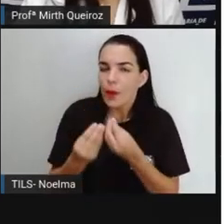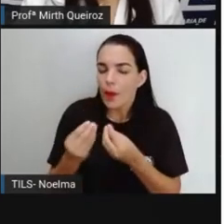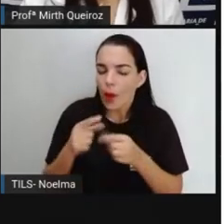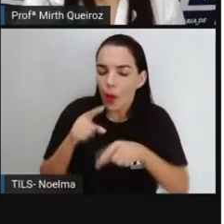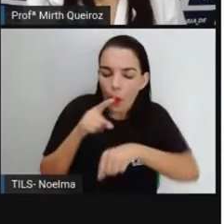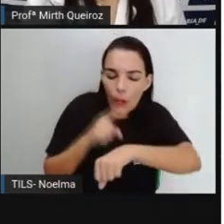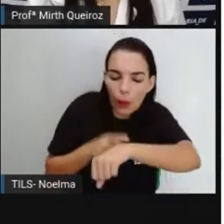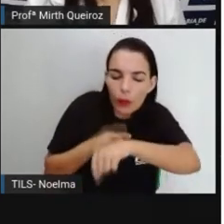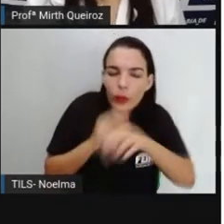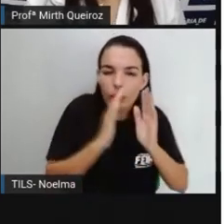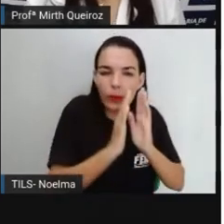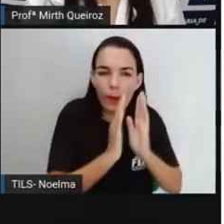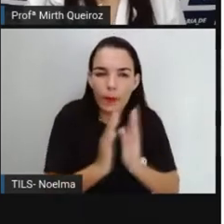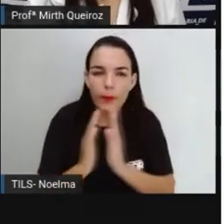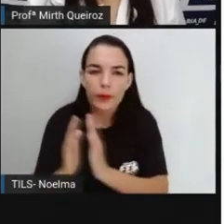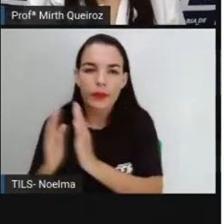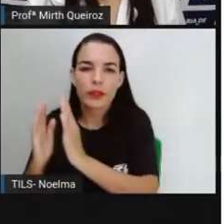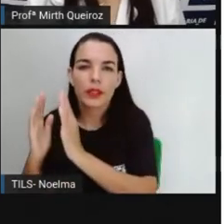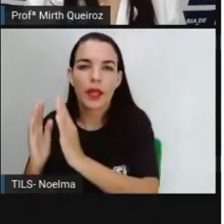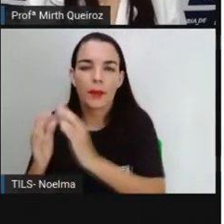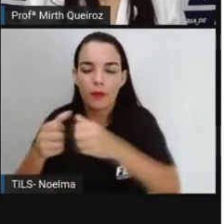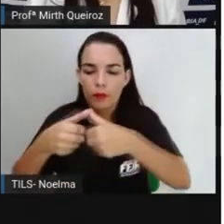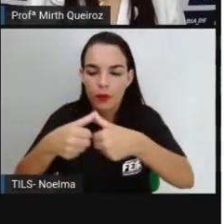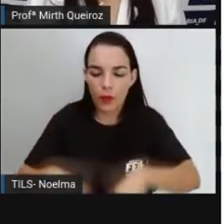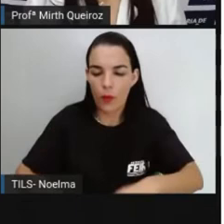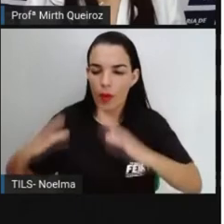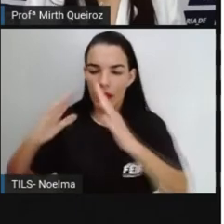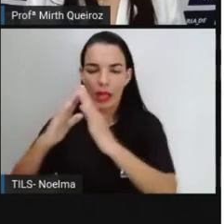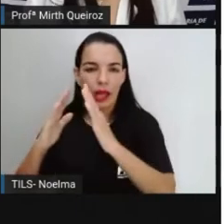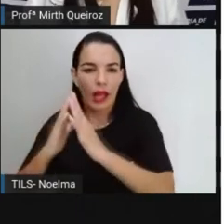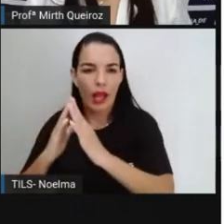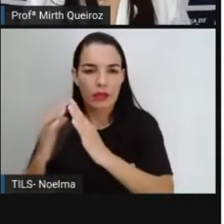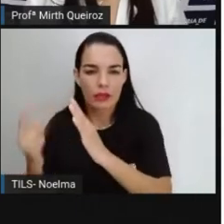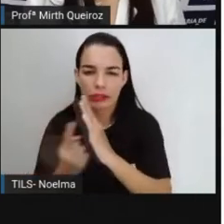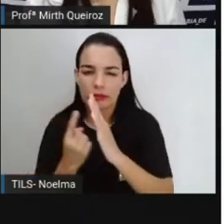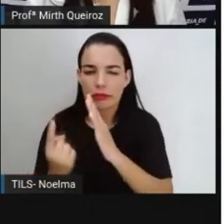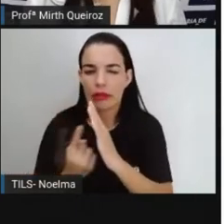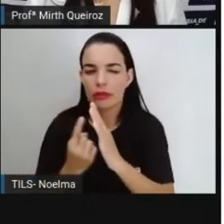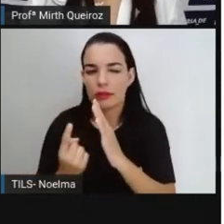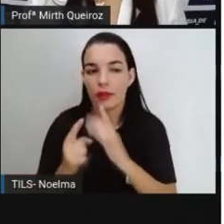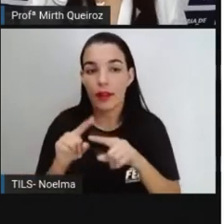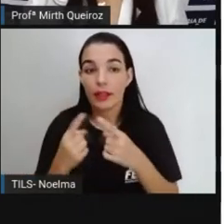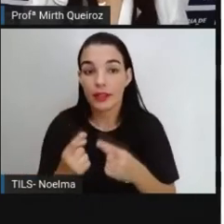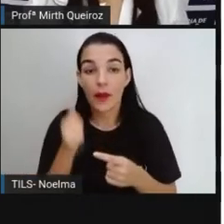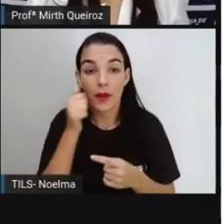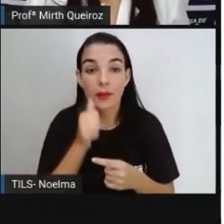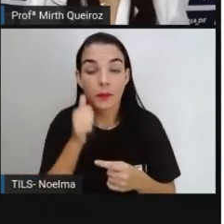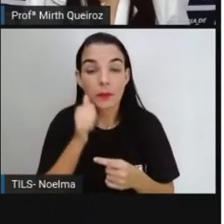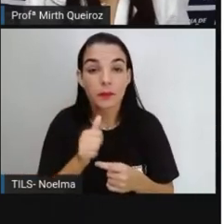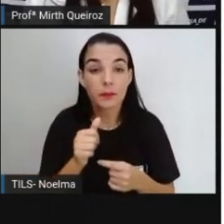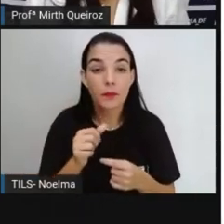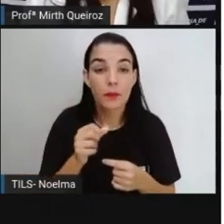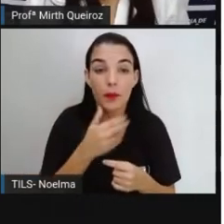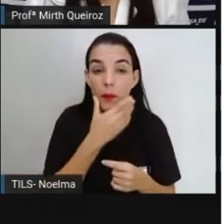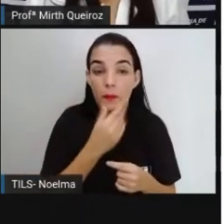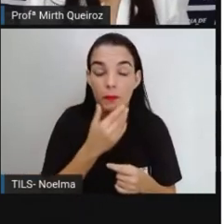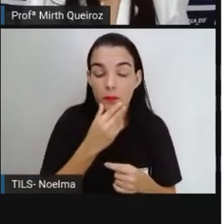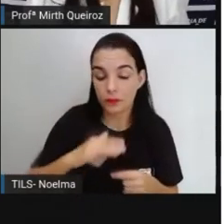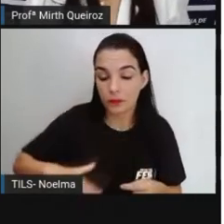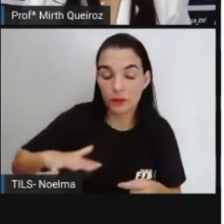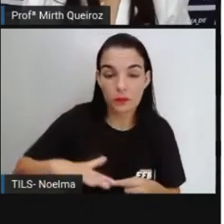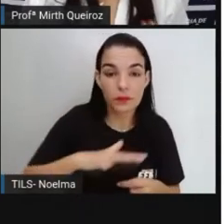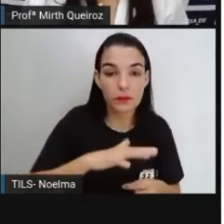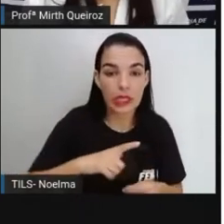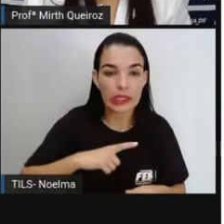casa? E nessa história, né, espera moleque Fala muito sobre os sentimentos dessa criança, né, a ansiedade